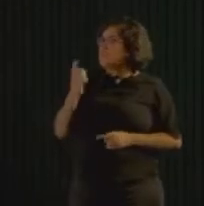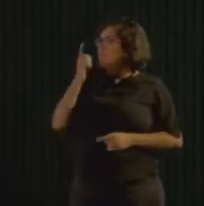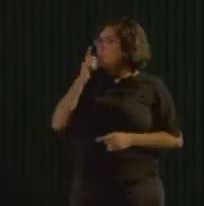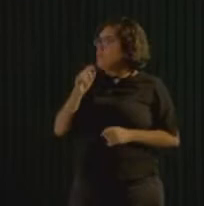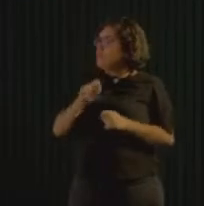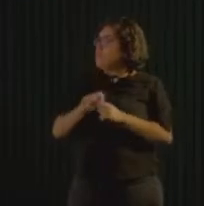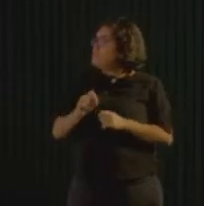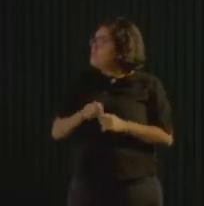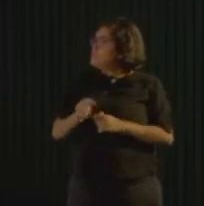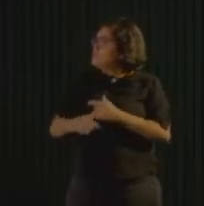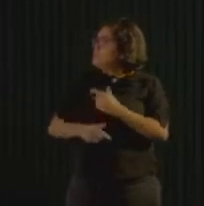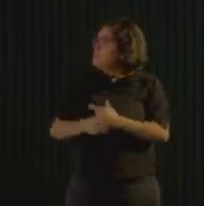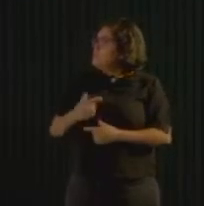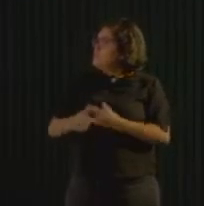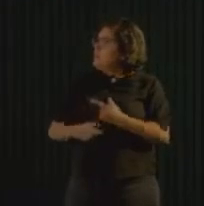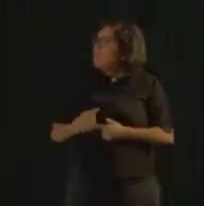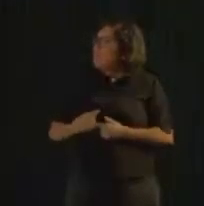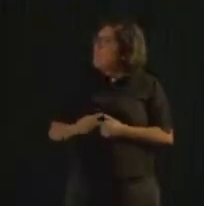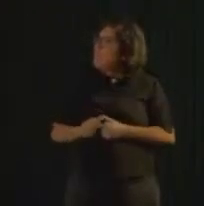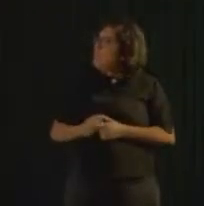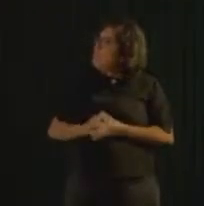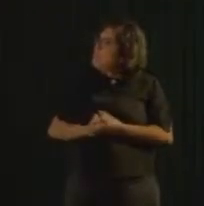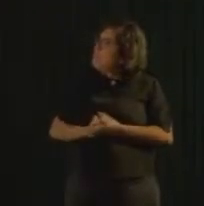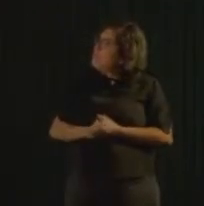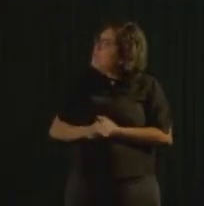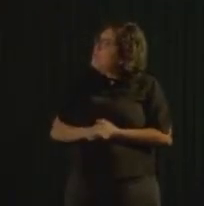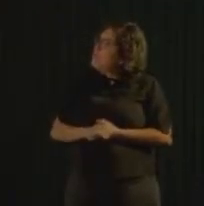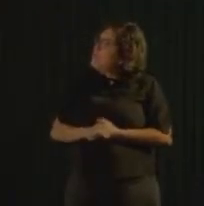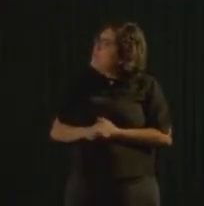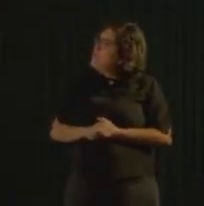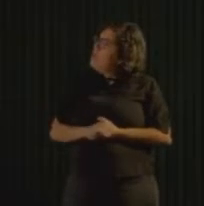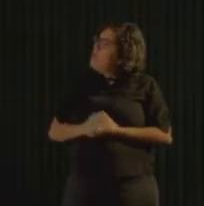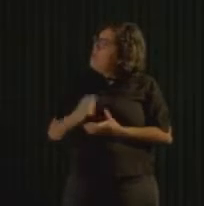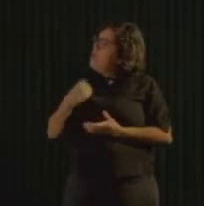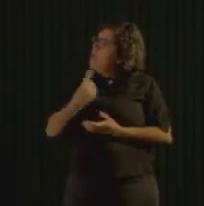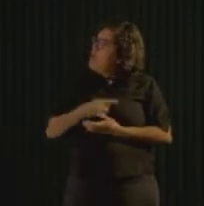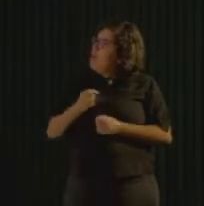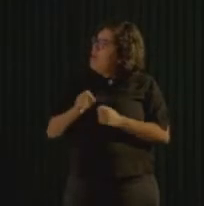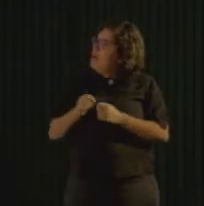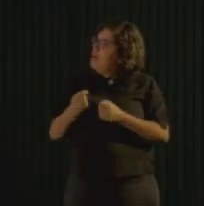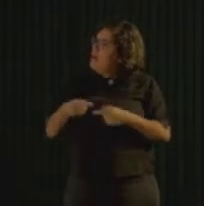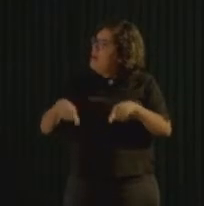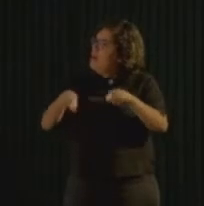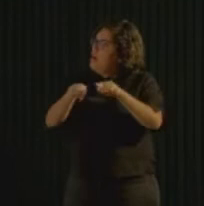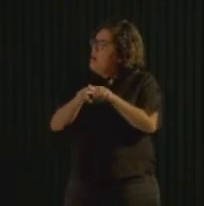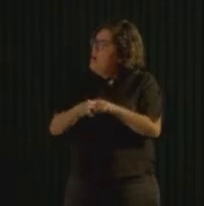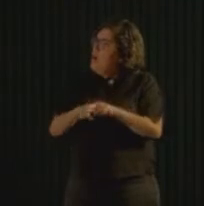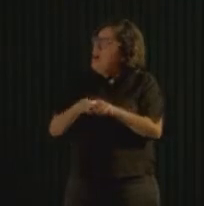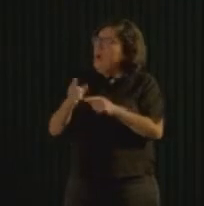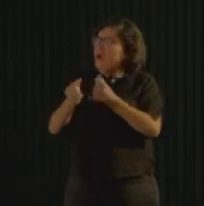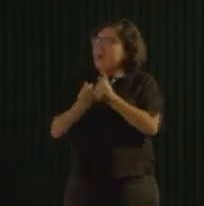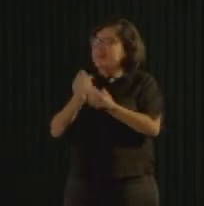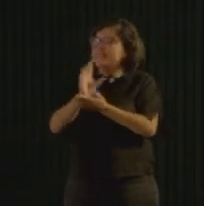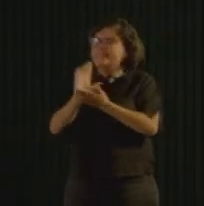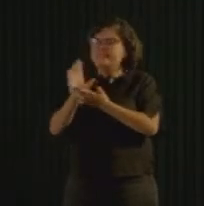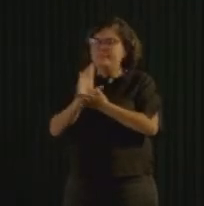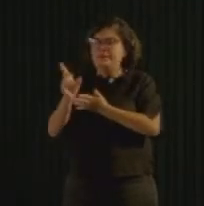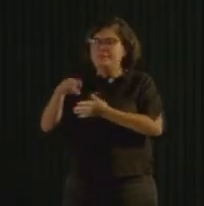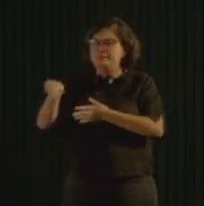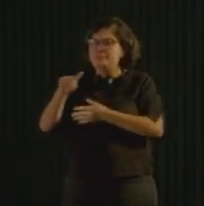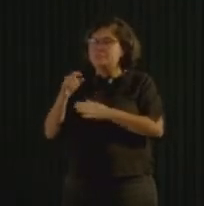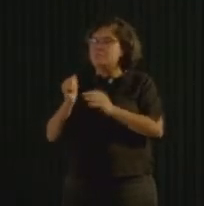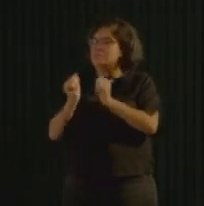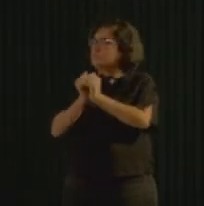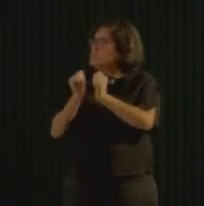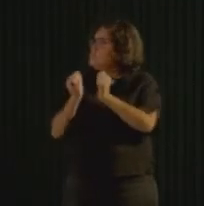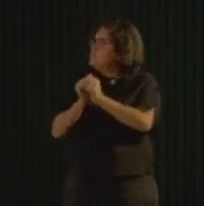ampliada, ela não poderia estar acontecendo. Fizemos isso em parceria também com os catadores, gerando renda para eles, testamos nas comunidades.